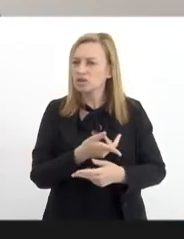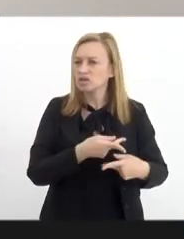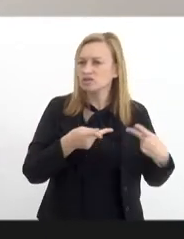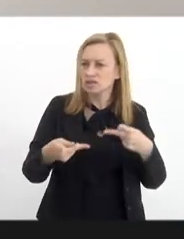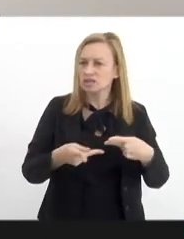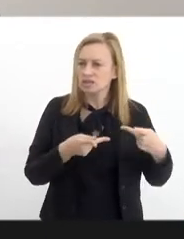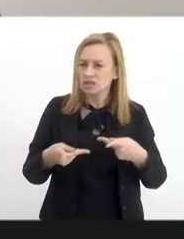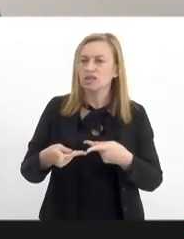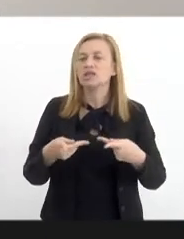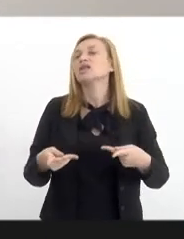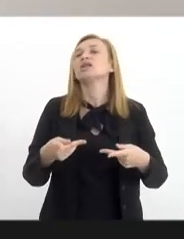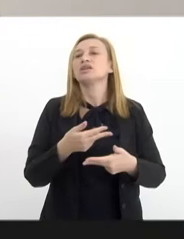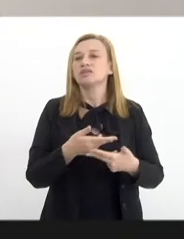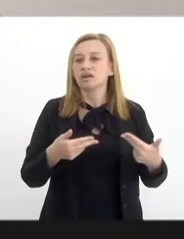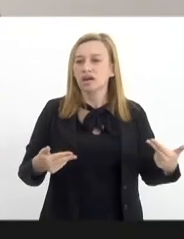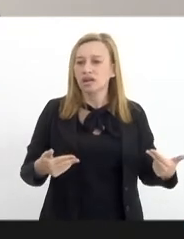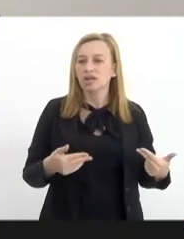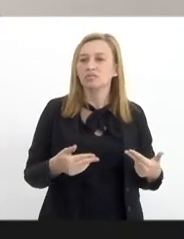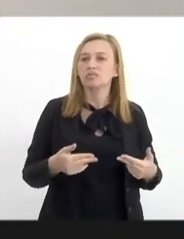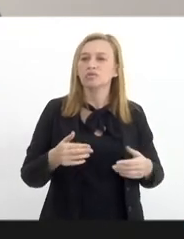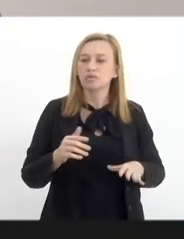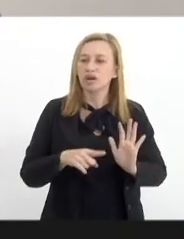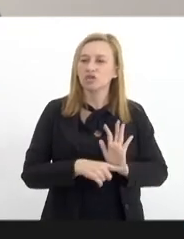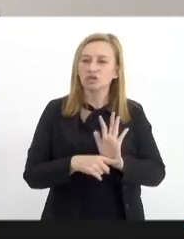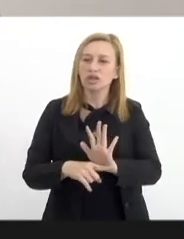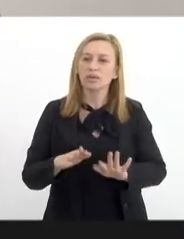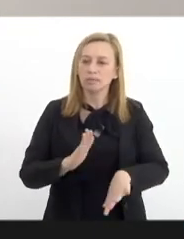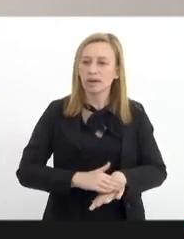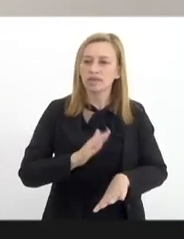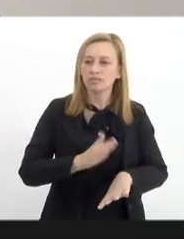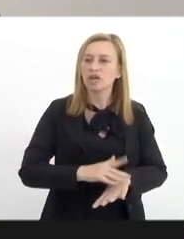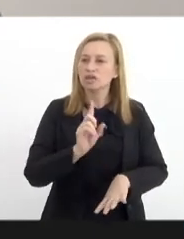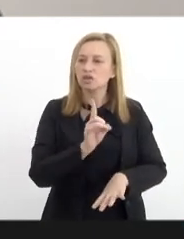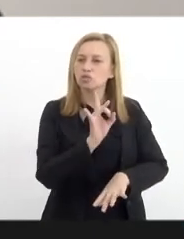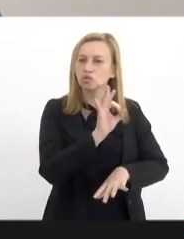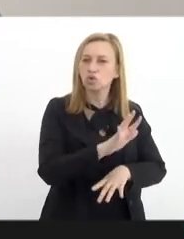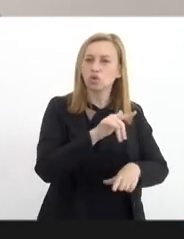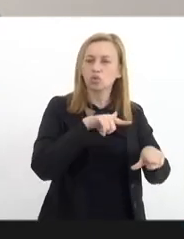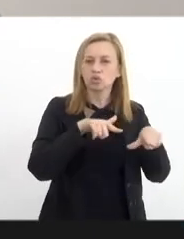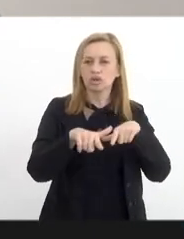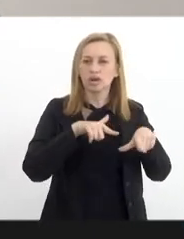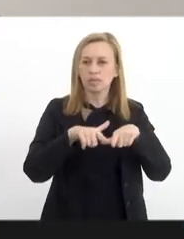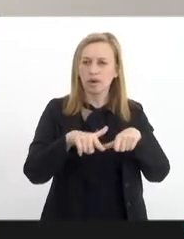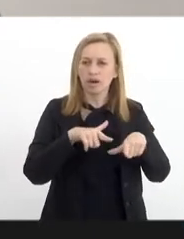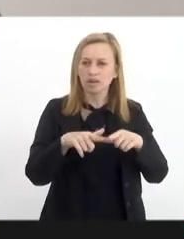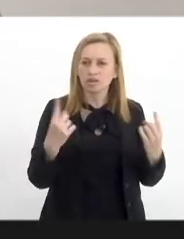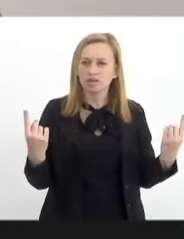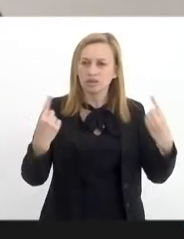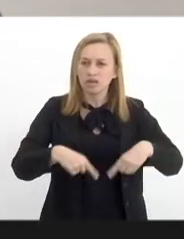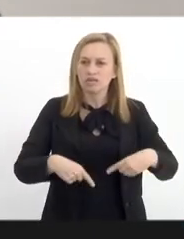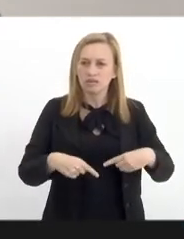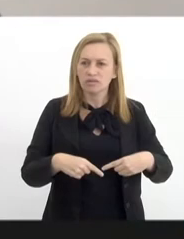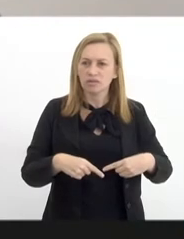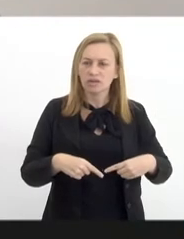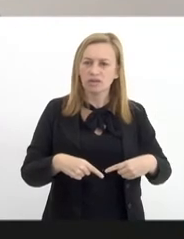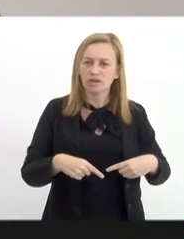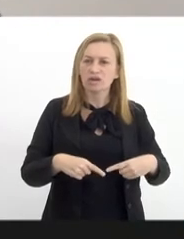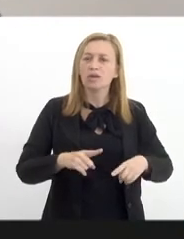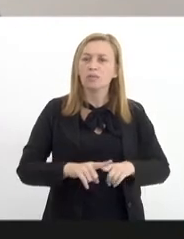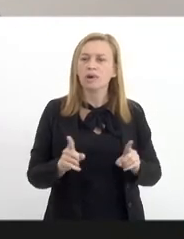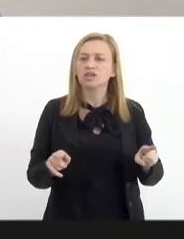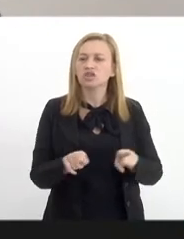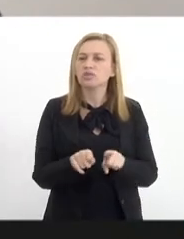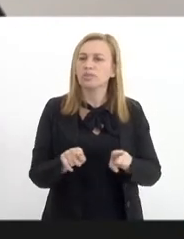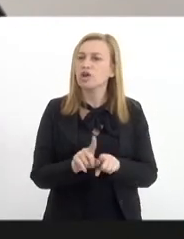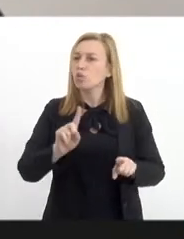nós estaremos fazendo para potencializar cada vez mais não só o trabalho do Desafio Jovem de Benezuela, mas também